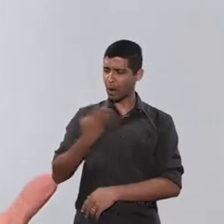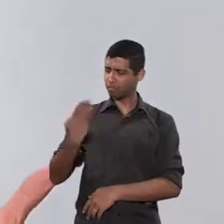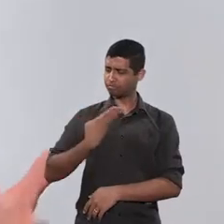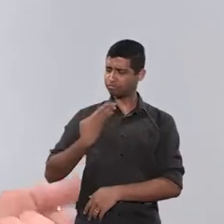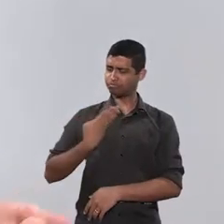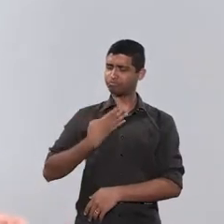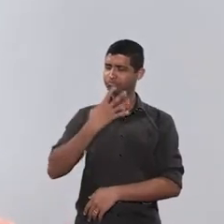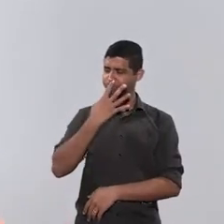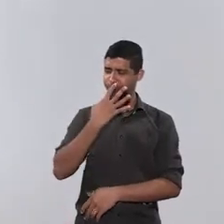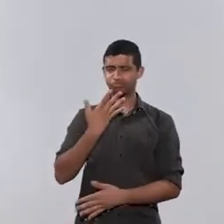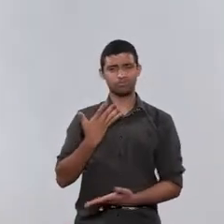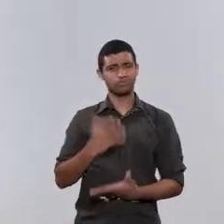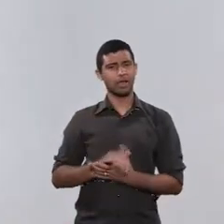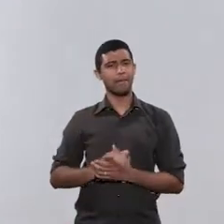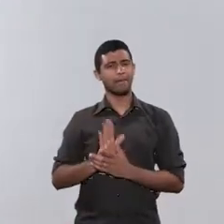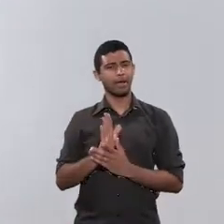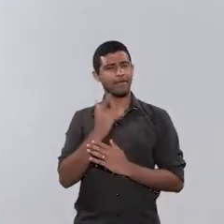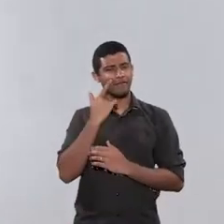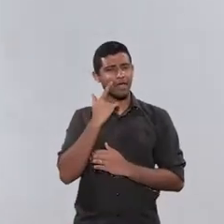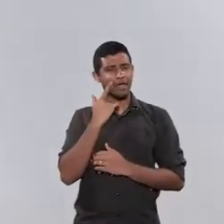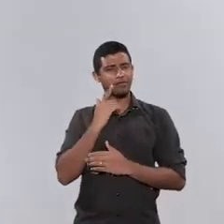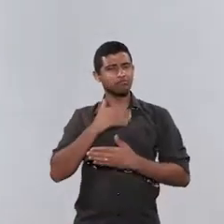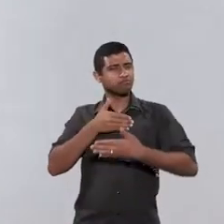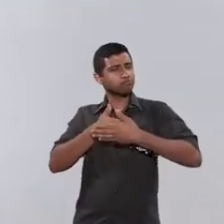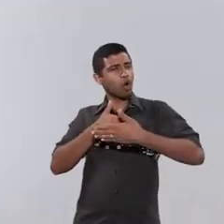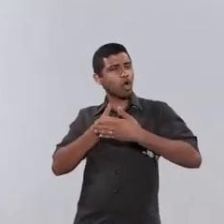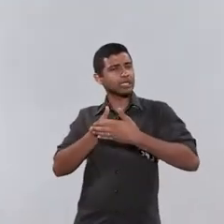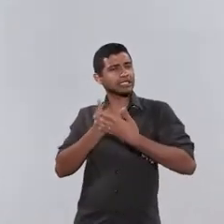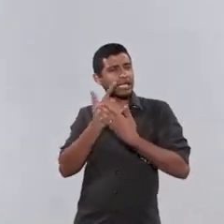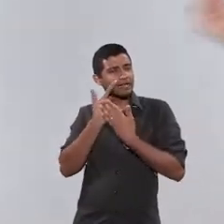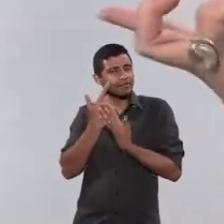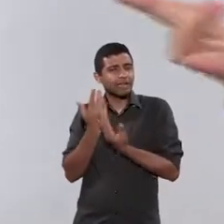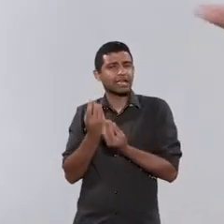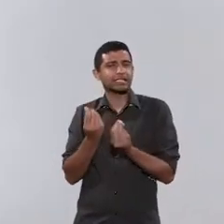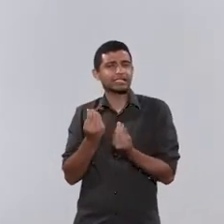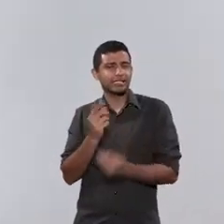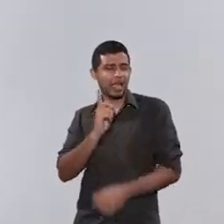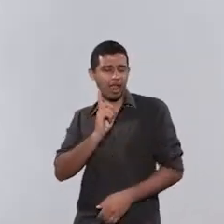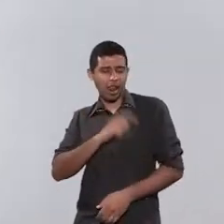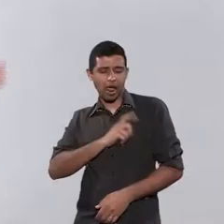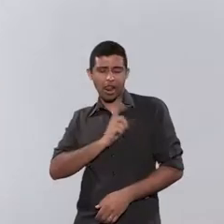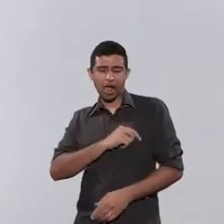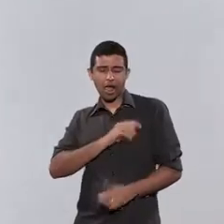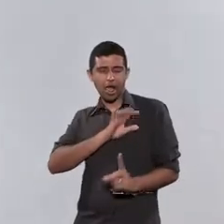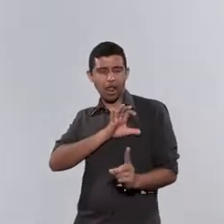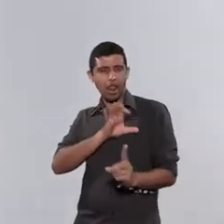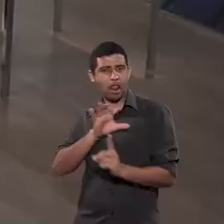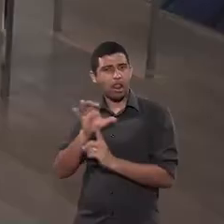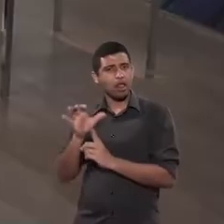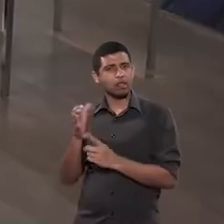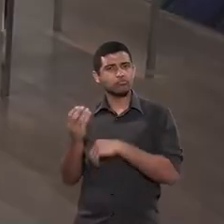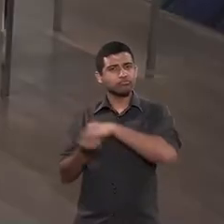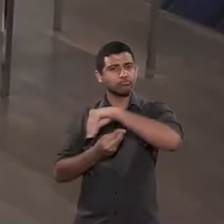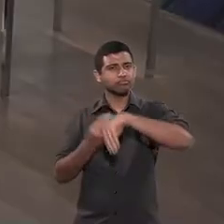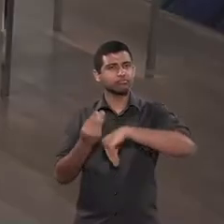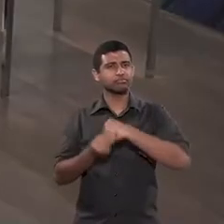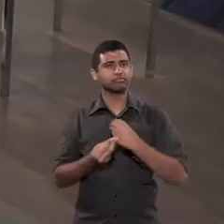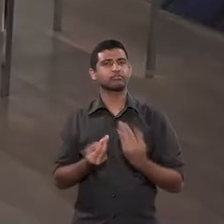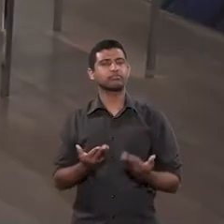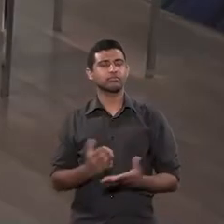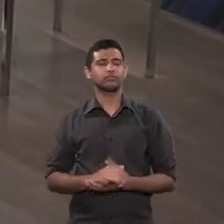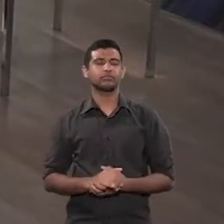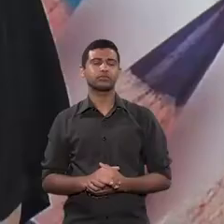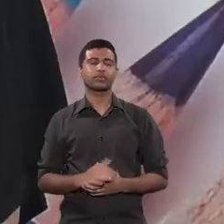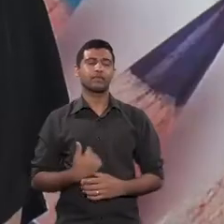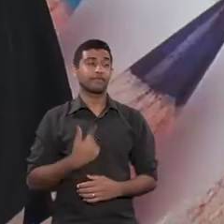que amizade, que interessante, mas por trás disso, tem todo um movimento, está movimento para desqualificação. Olha como eu sou